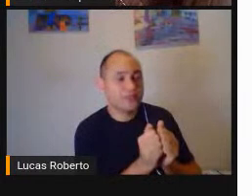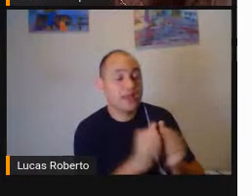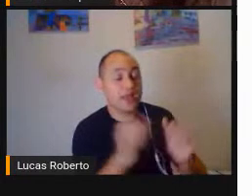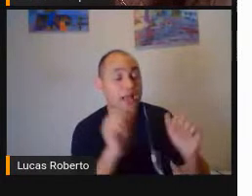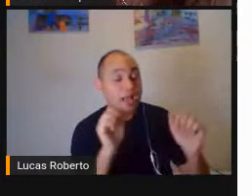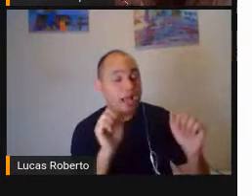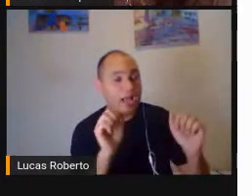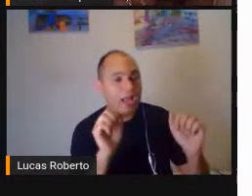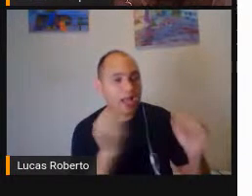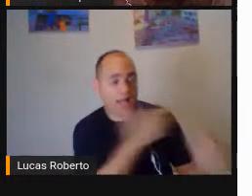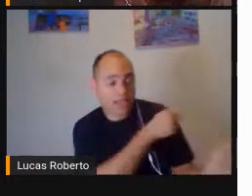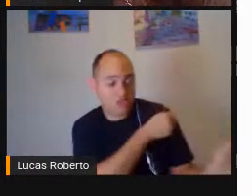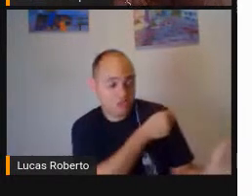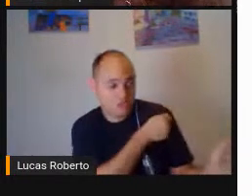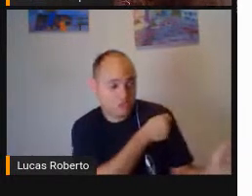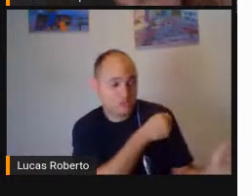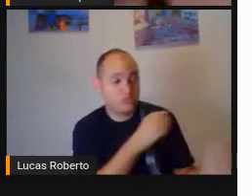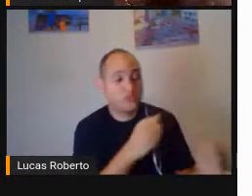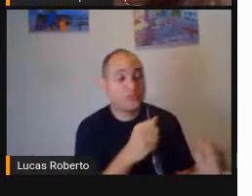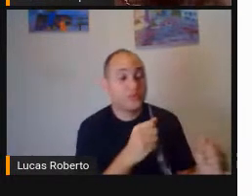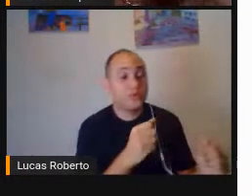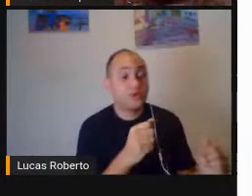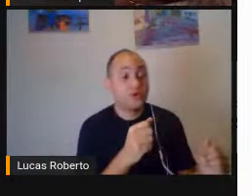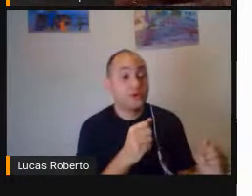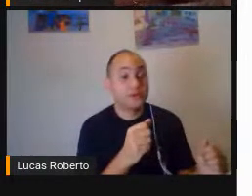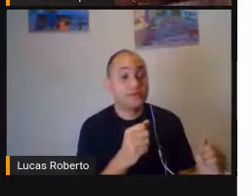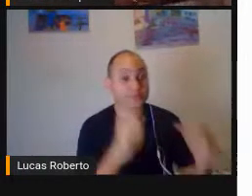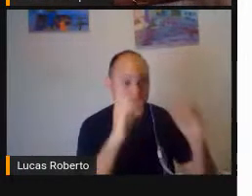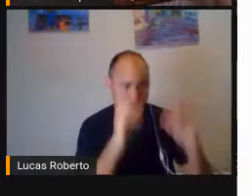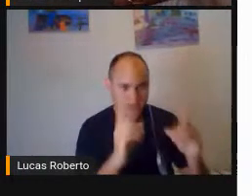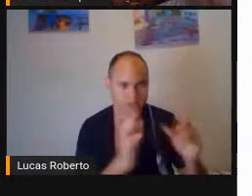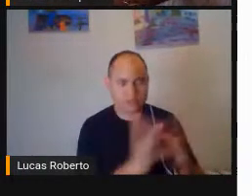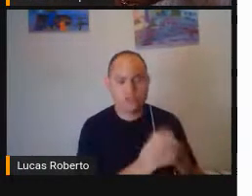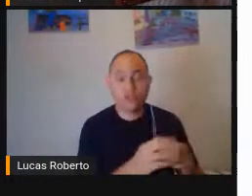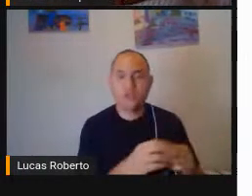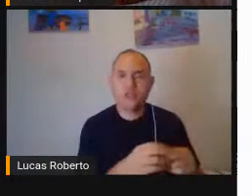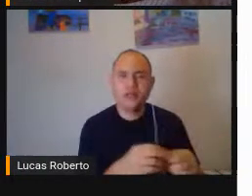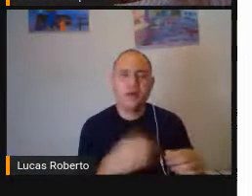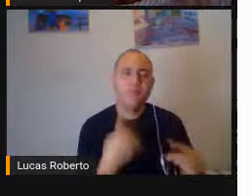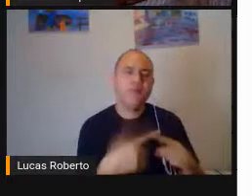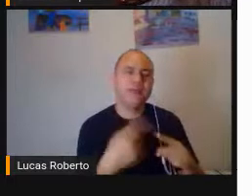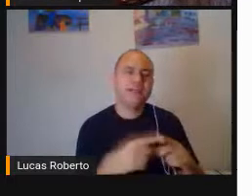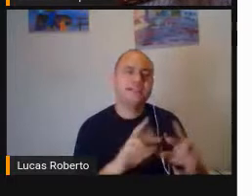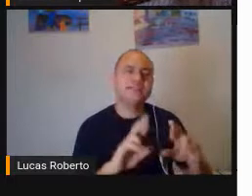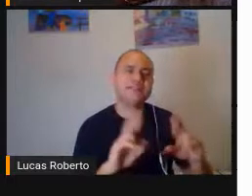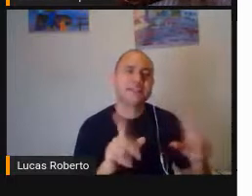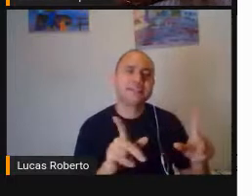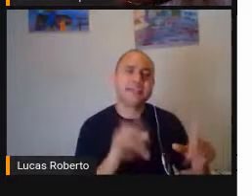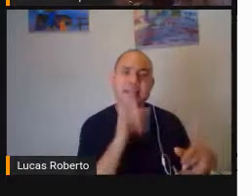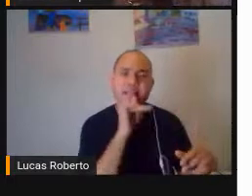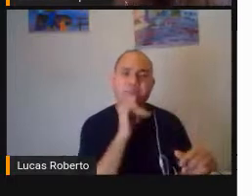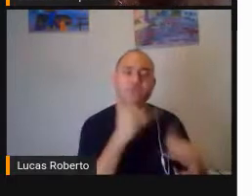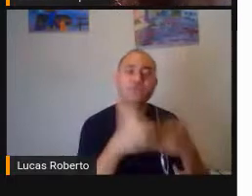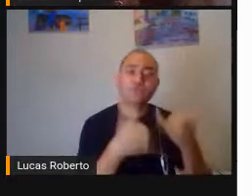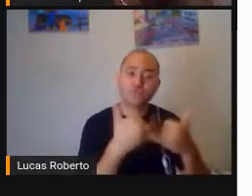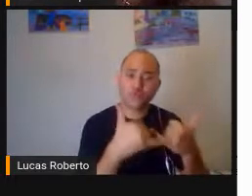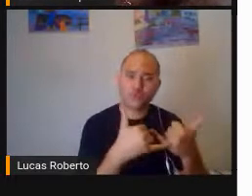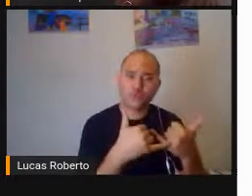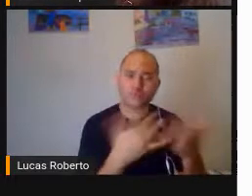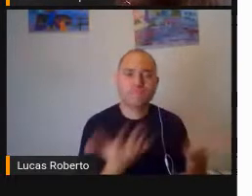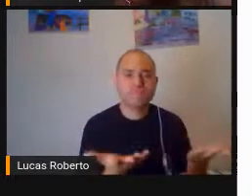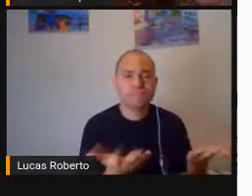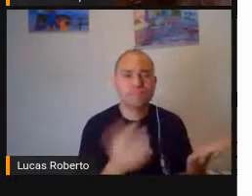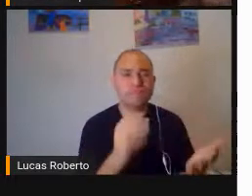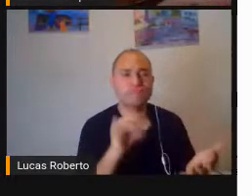de jogo Gente Jogo É toda e qualquer atividade Que tem aquela Função de Entretenimento